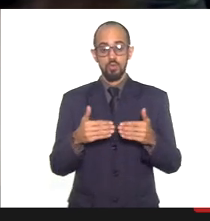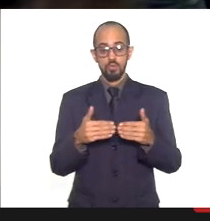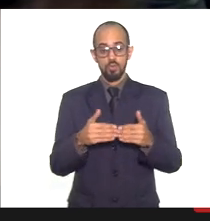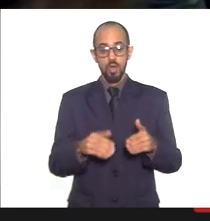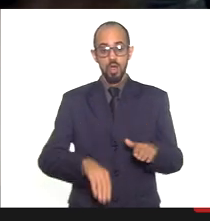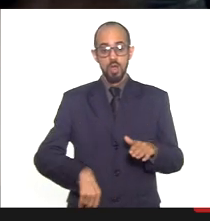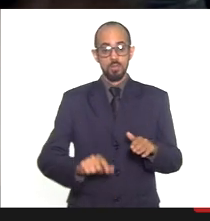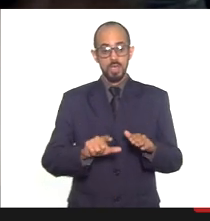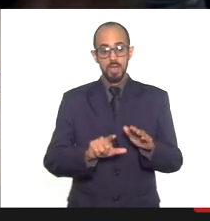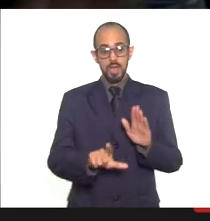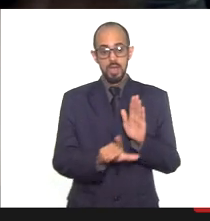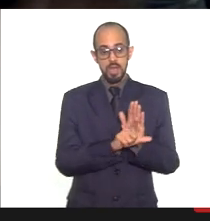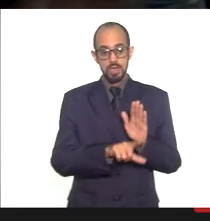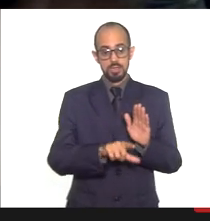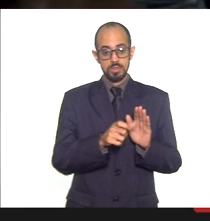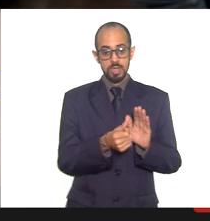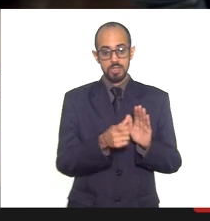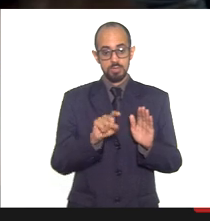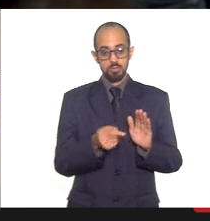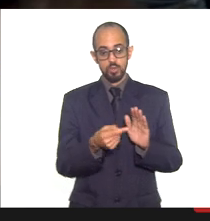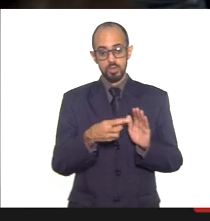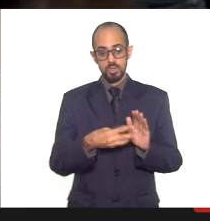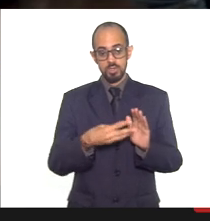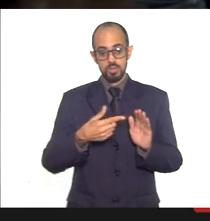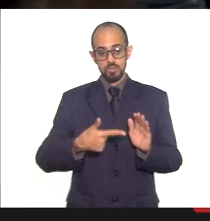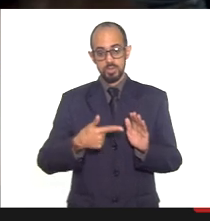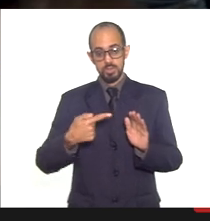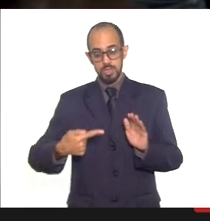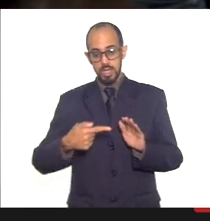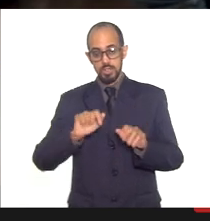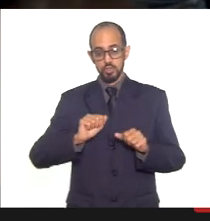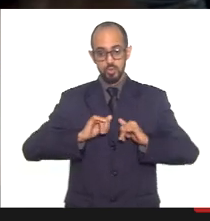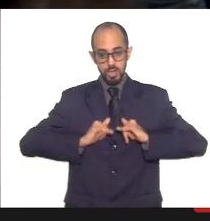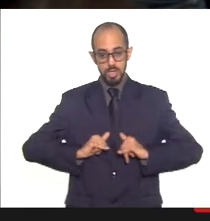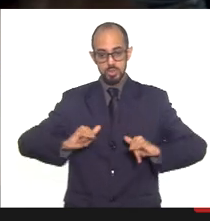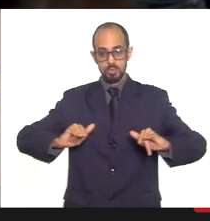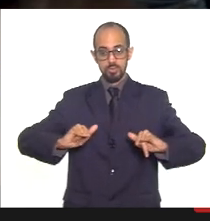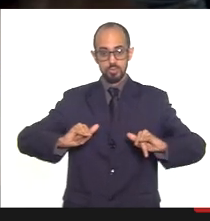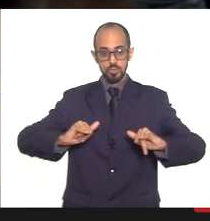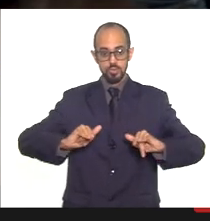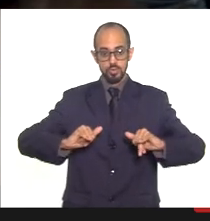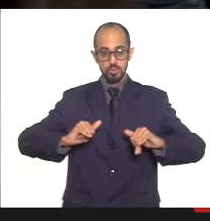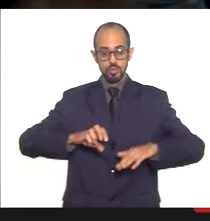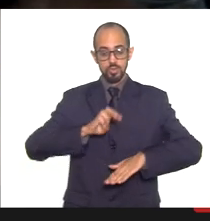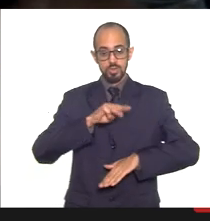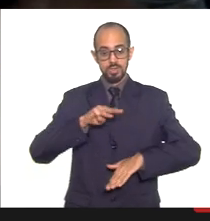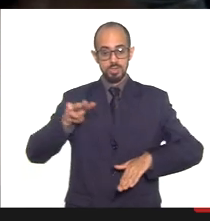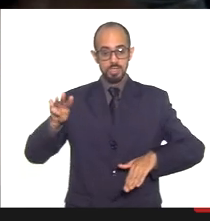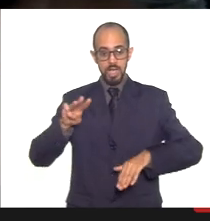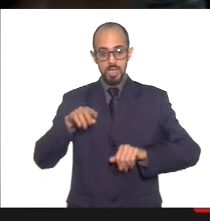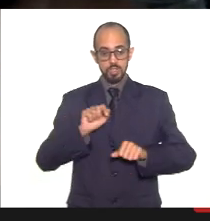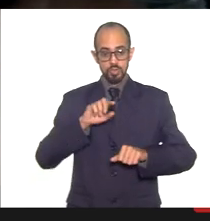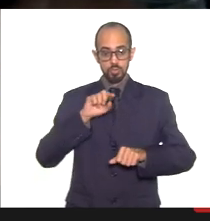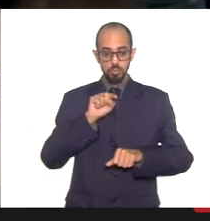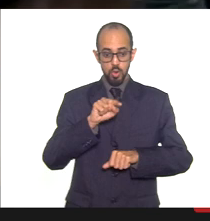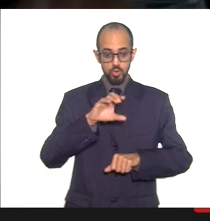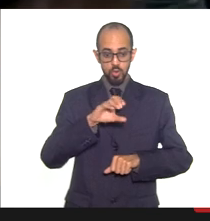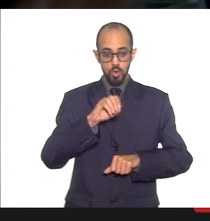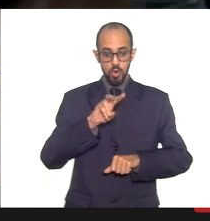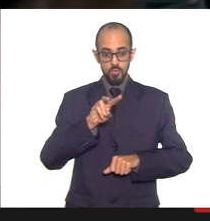de 21 de fevereiro de 2021, o lançamento do portal Vacinação Covid, vacinação